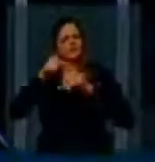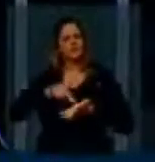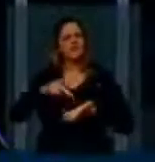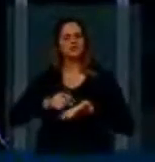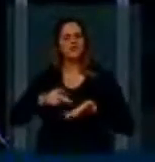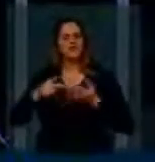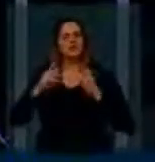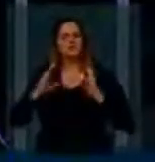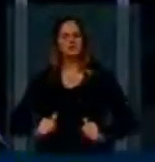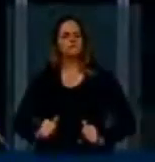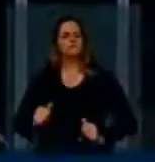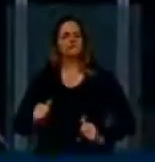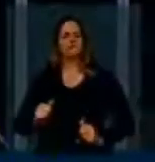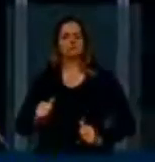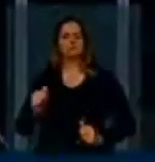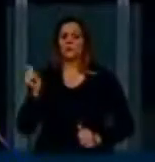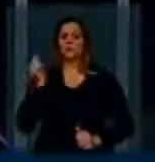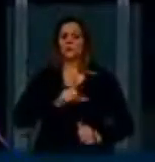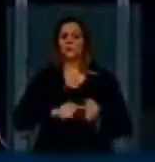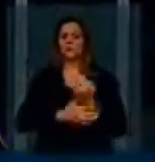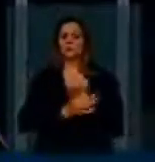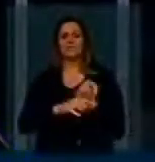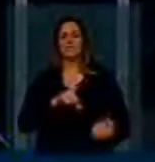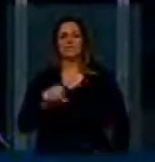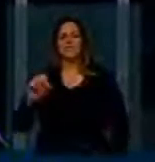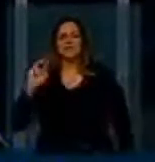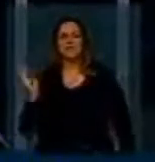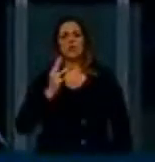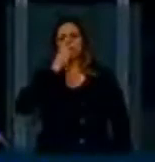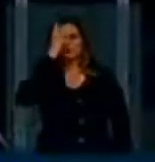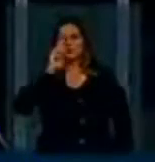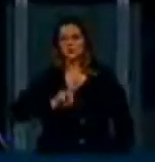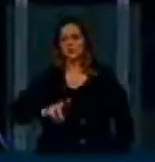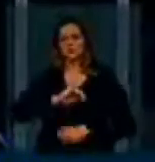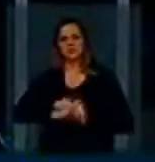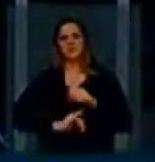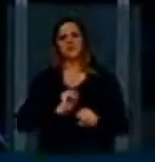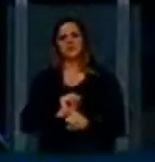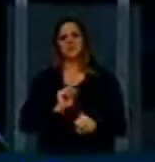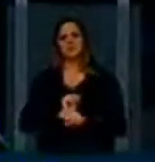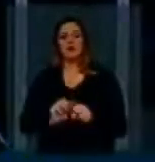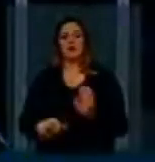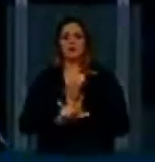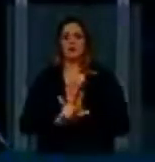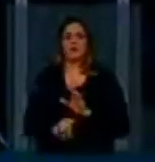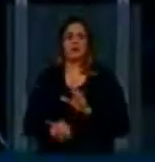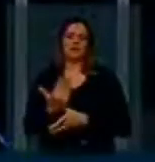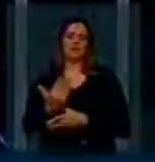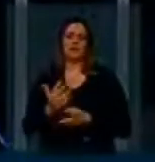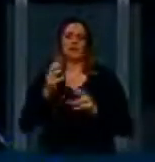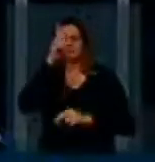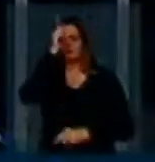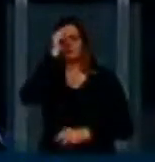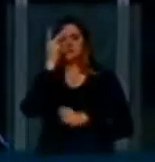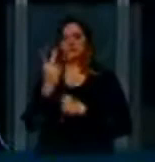internautas que há mais de um ano e meio esperam pela votação dessa lei uma lei que finalmente nos proteja. Marco Civil da internet